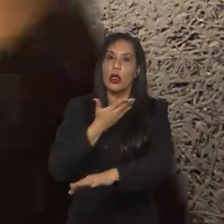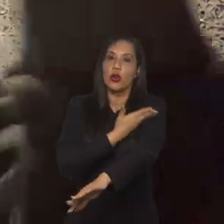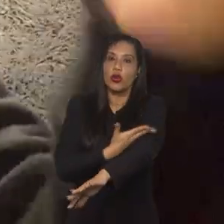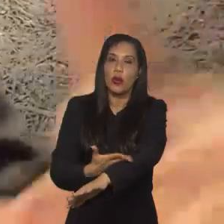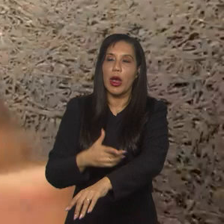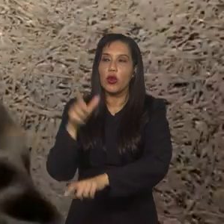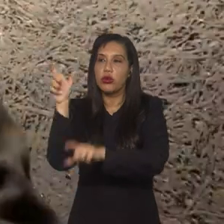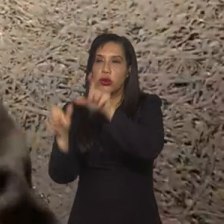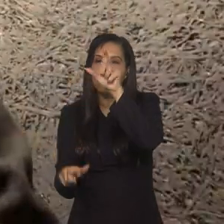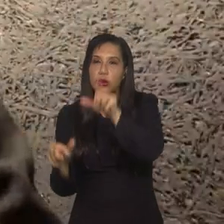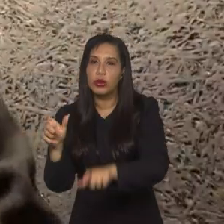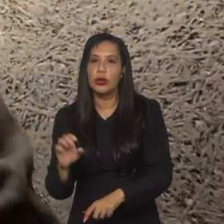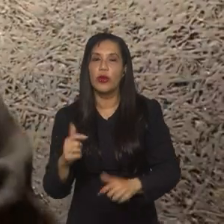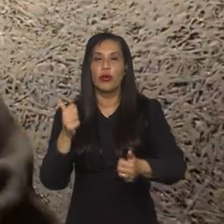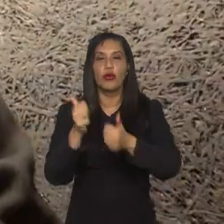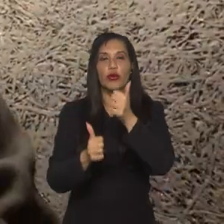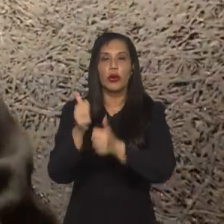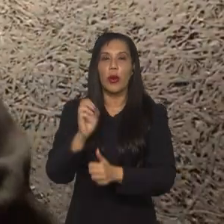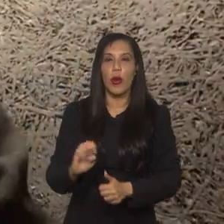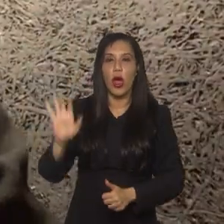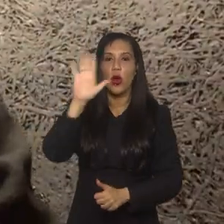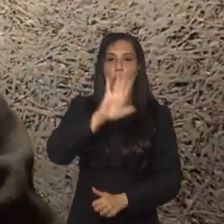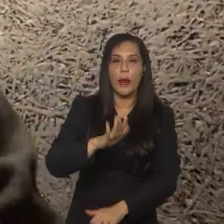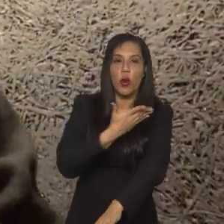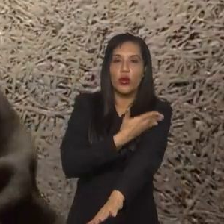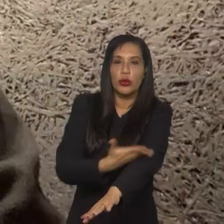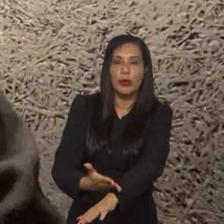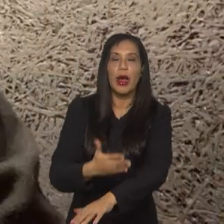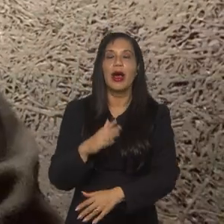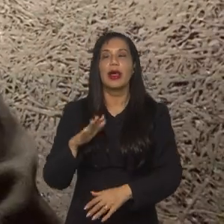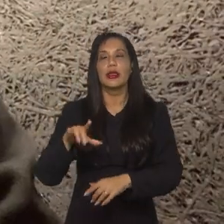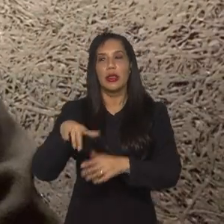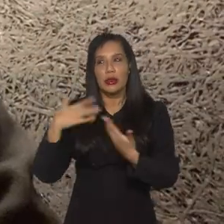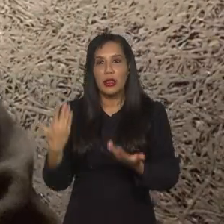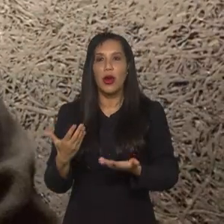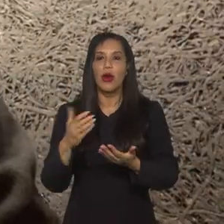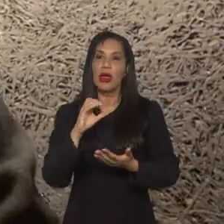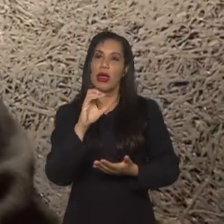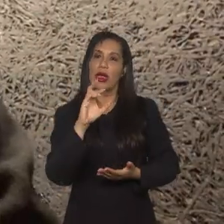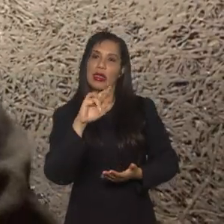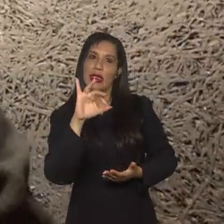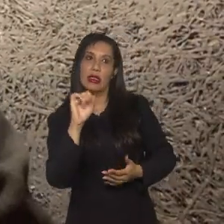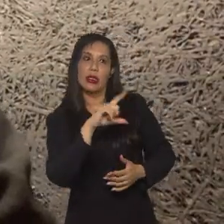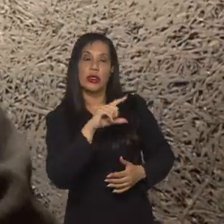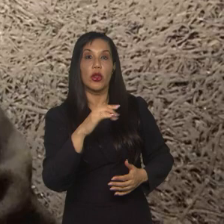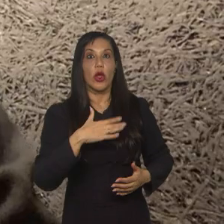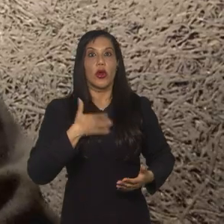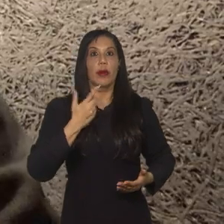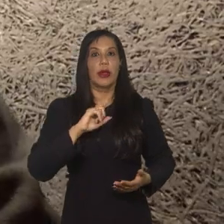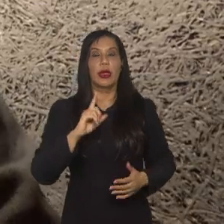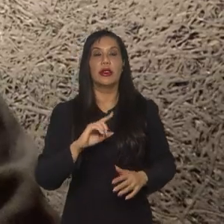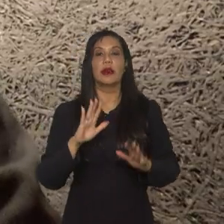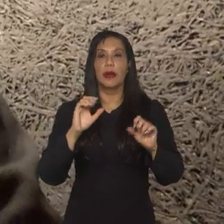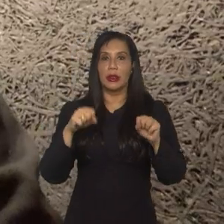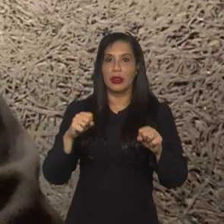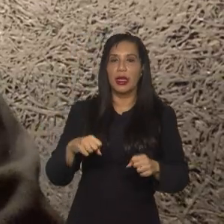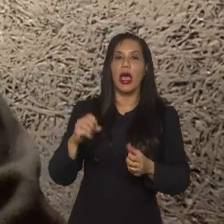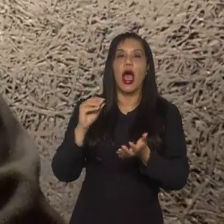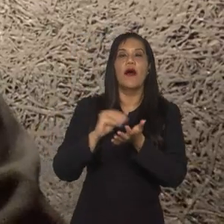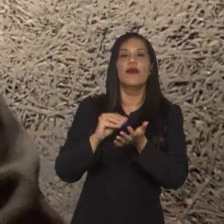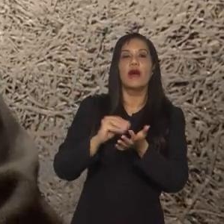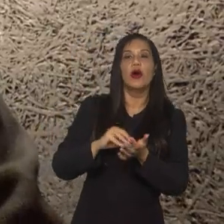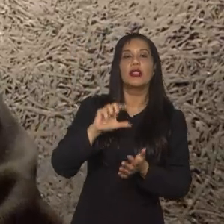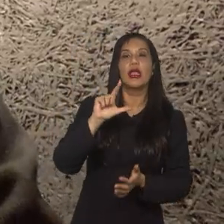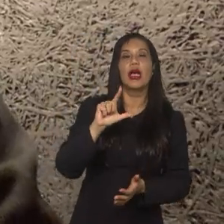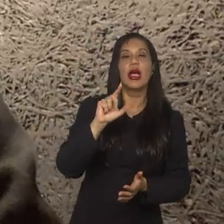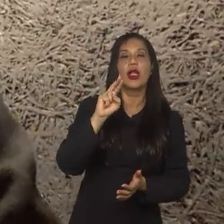futebol ou europeu ou nos Estados Unidos. Então, eu acho que a convocação da Cristiane não chega a ser uma surpresa. E sim, acho que a ausência da